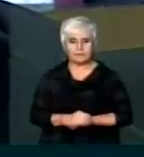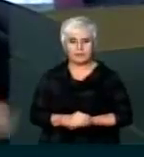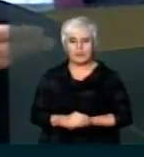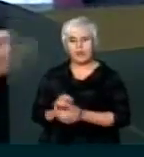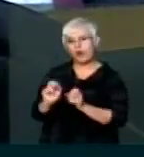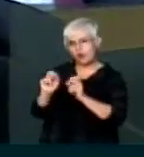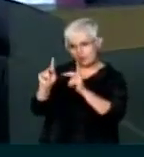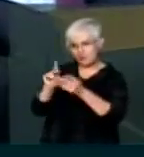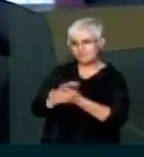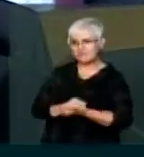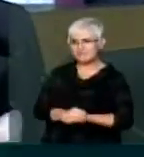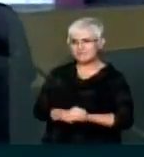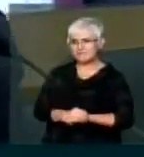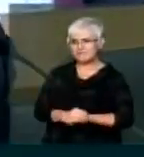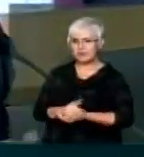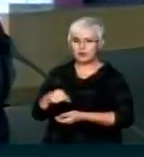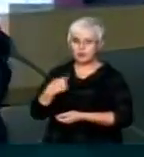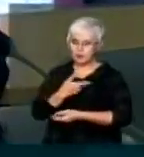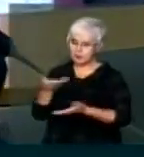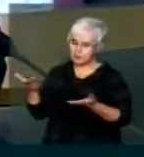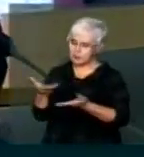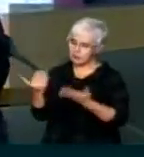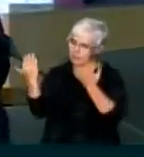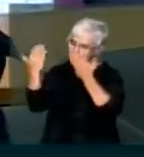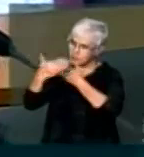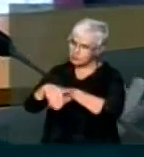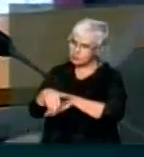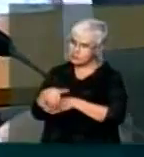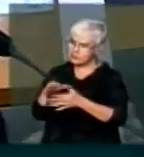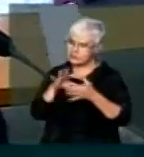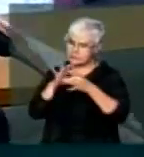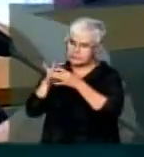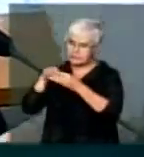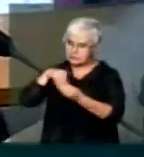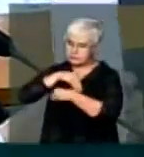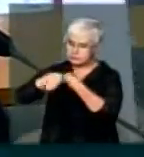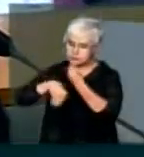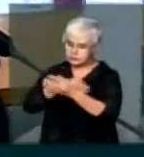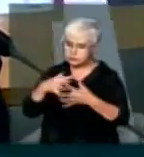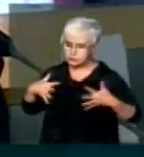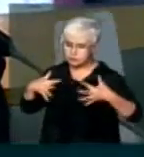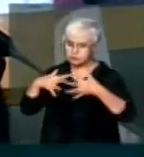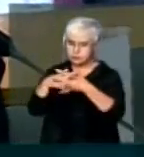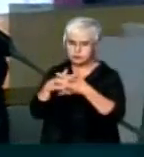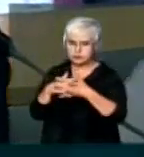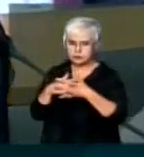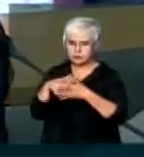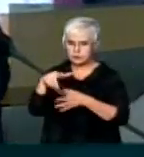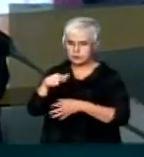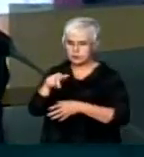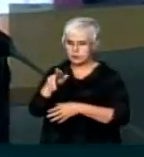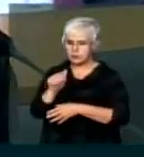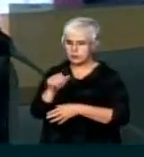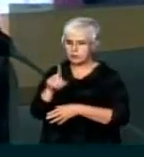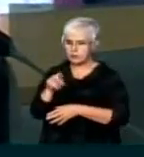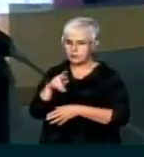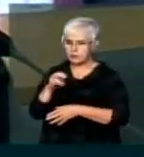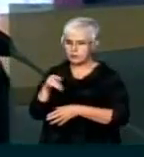para então fechar, dizer que nós estamos aqui diante de uma teia envolvendo uma quadrilha que se tomou conta da Petrobras, lamentavelmente.